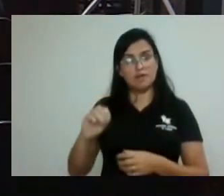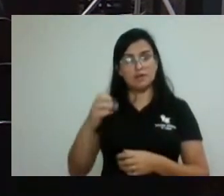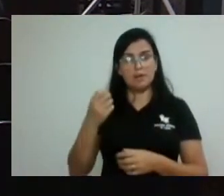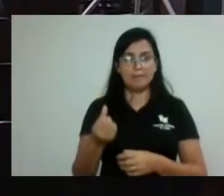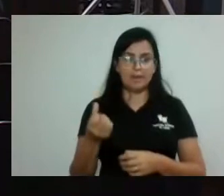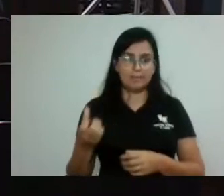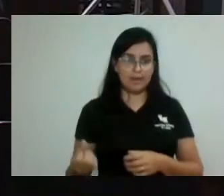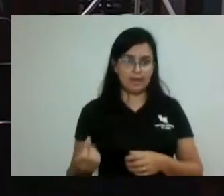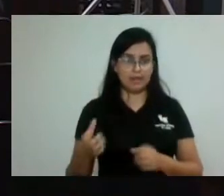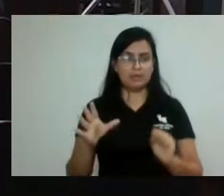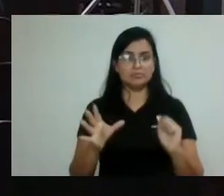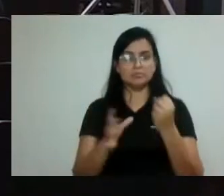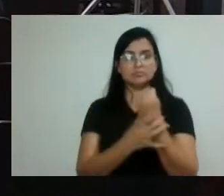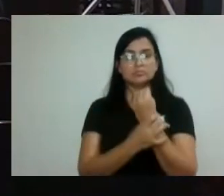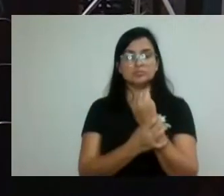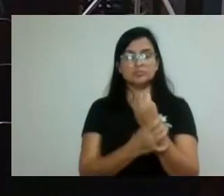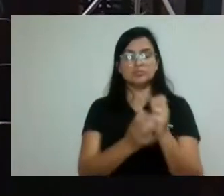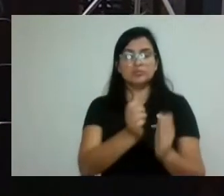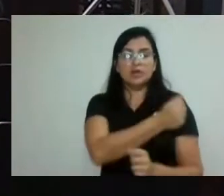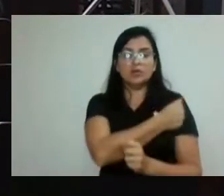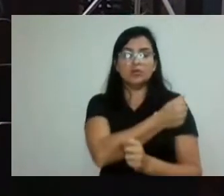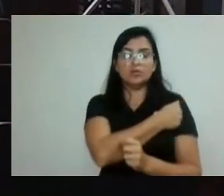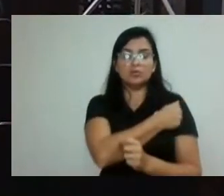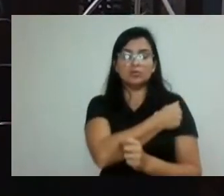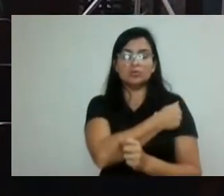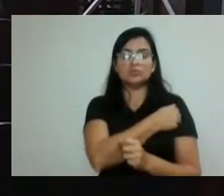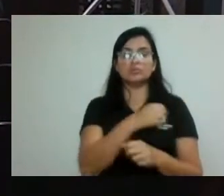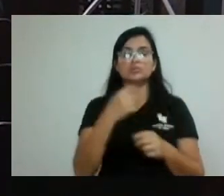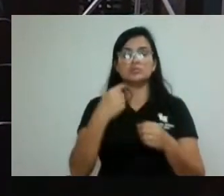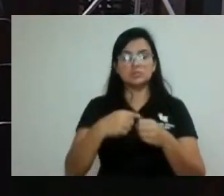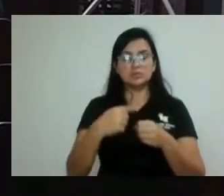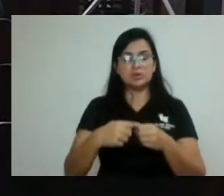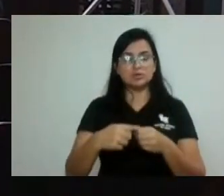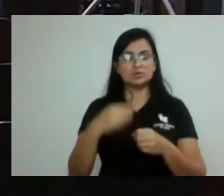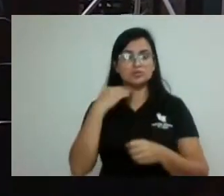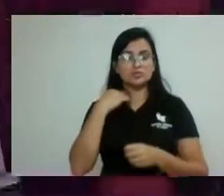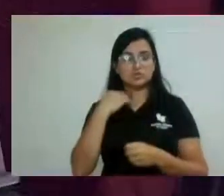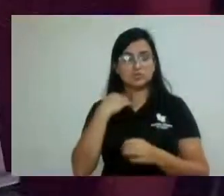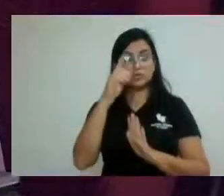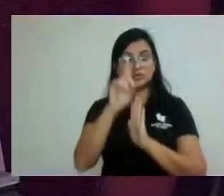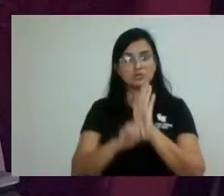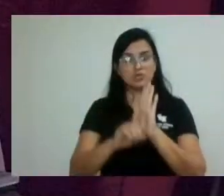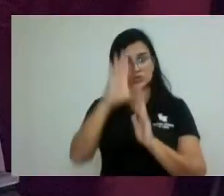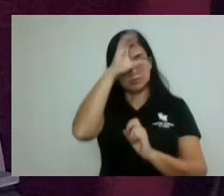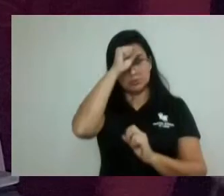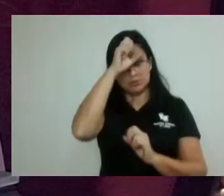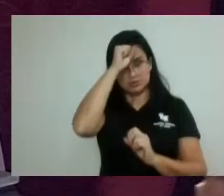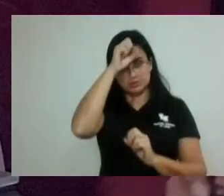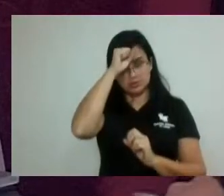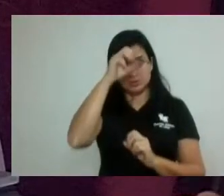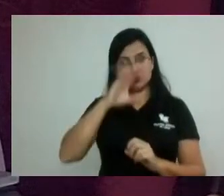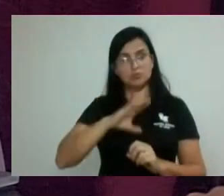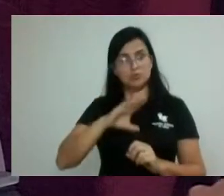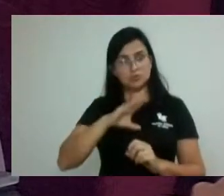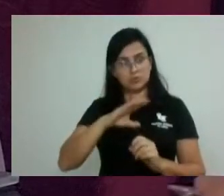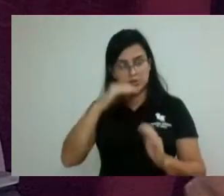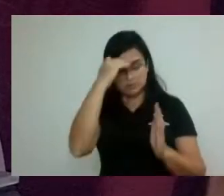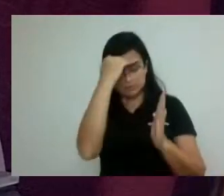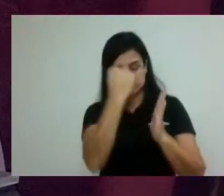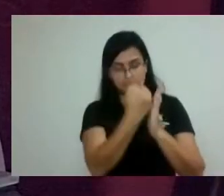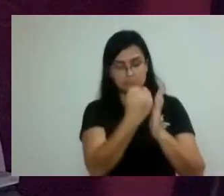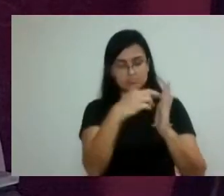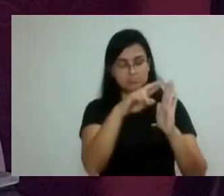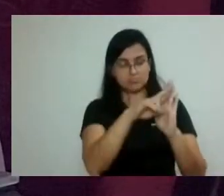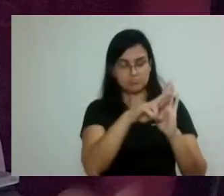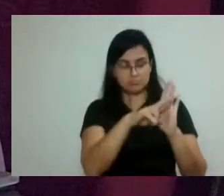aos estudantes do município de Juiz de Fora o direito ao aprendizado da língua portuguesa de acordo com as normas e orientações legais do ensino